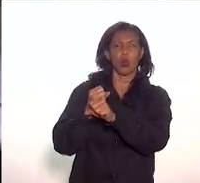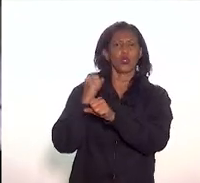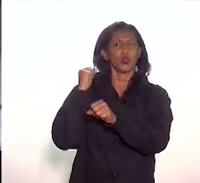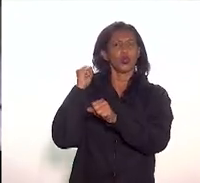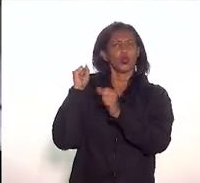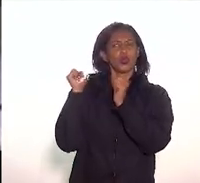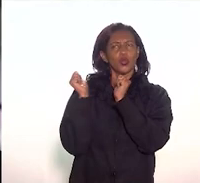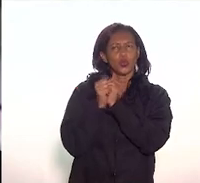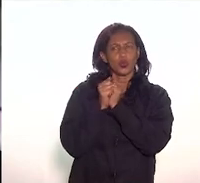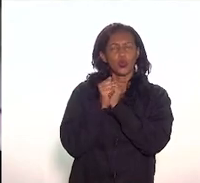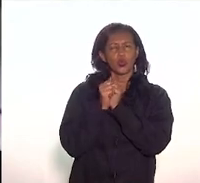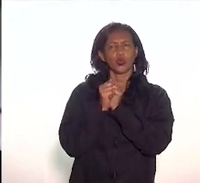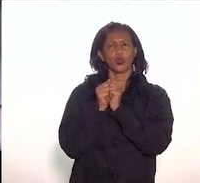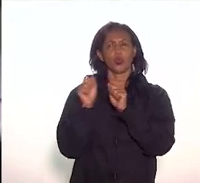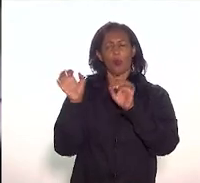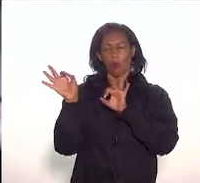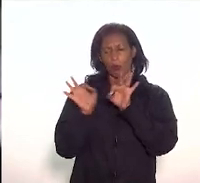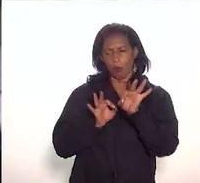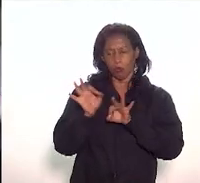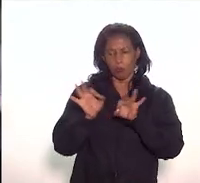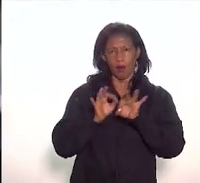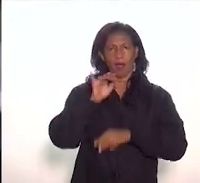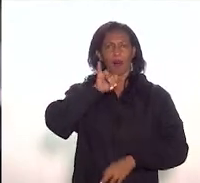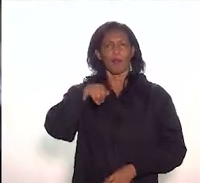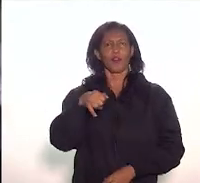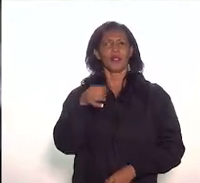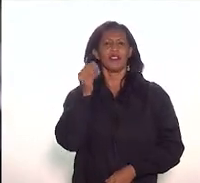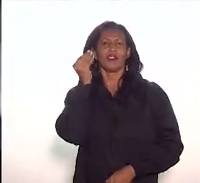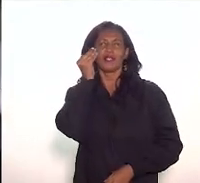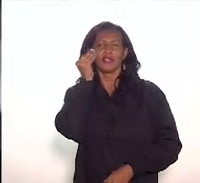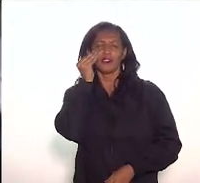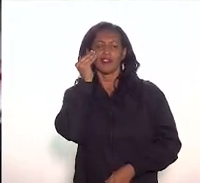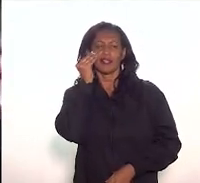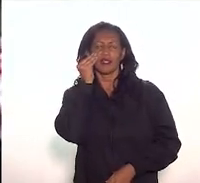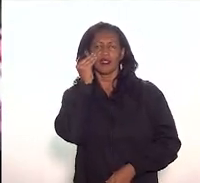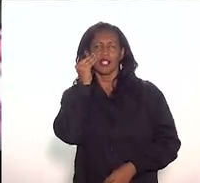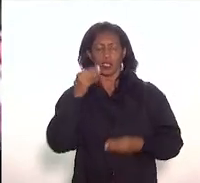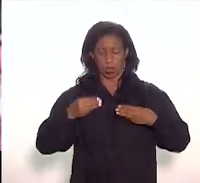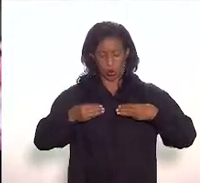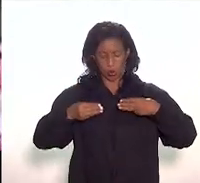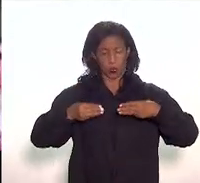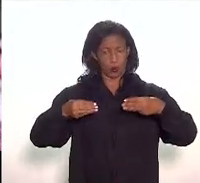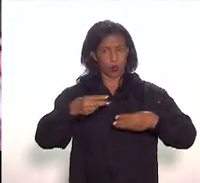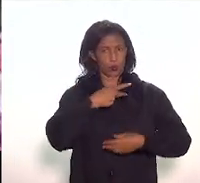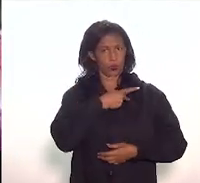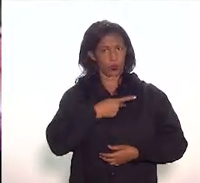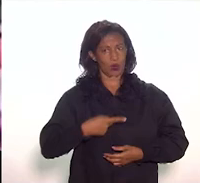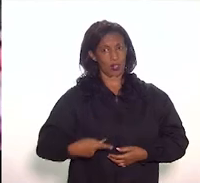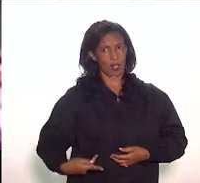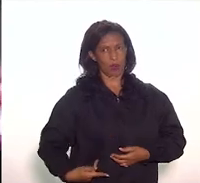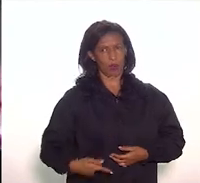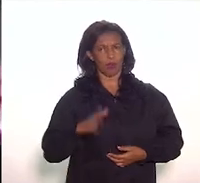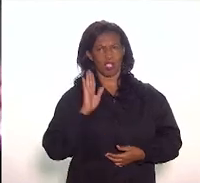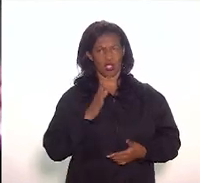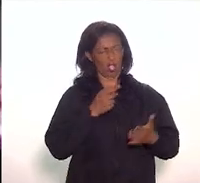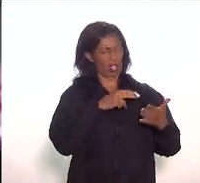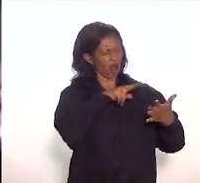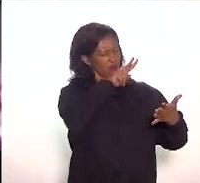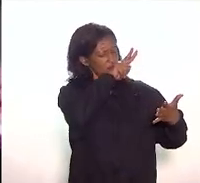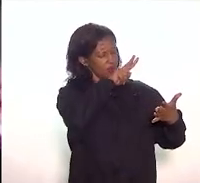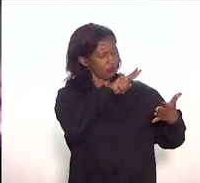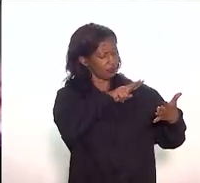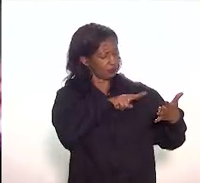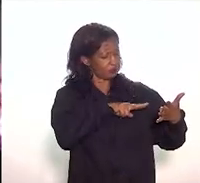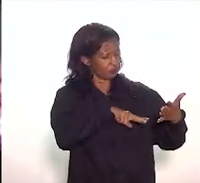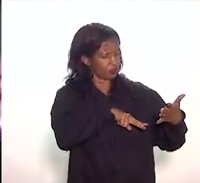já aproveitando a experiência que o Museu da República colocou agora para a gente. Acho que